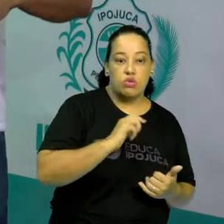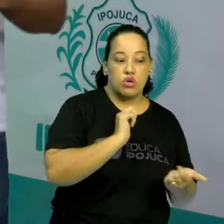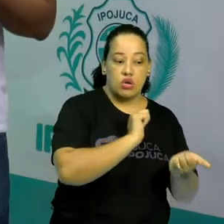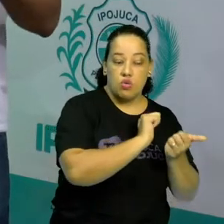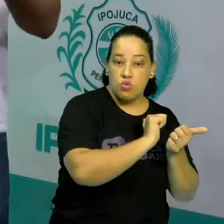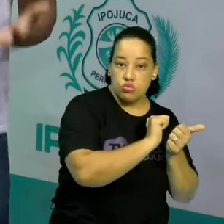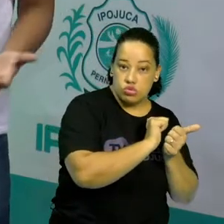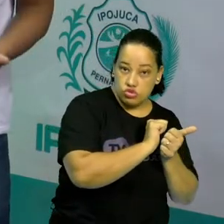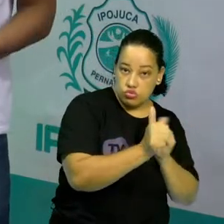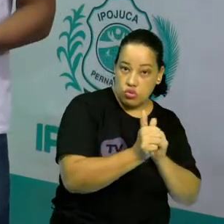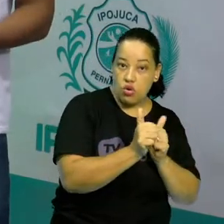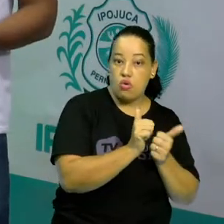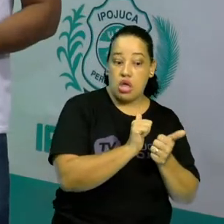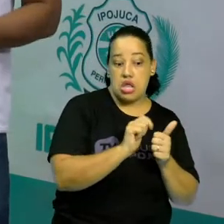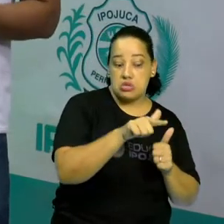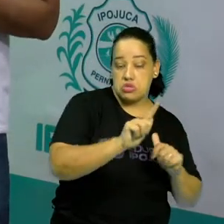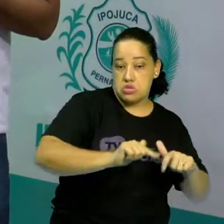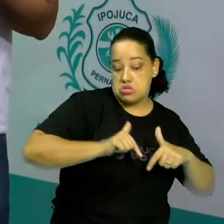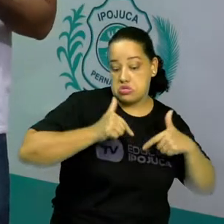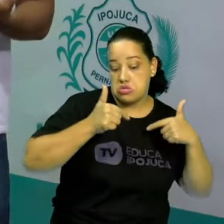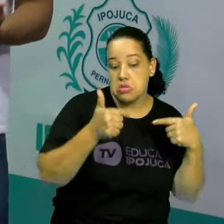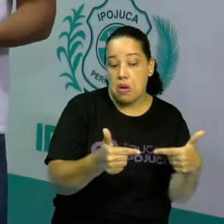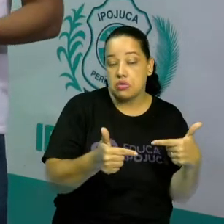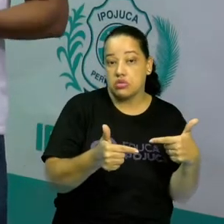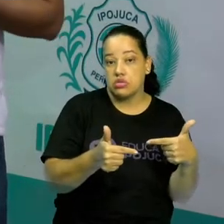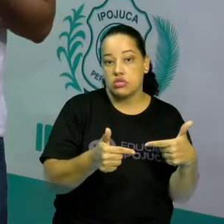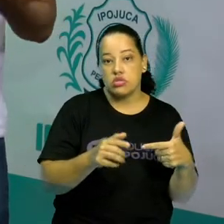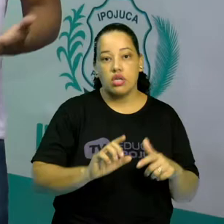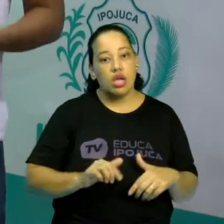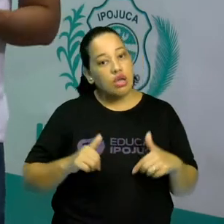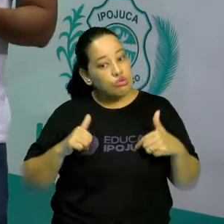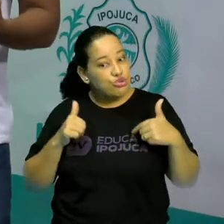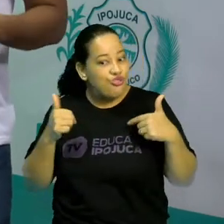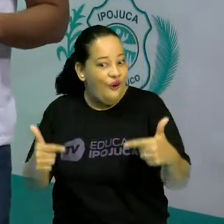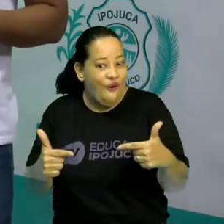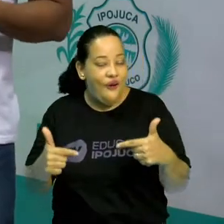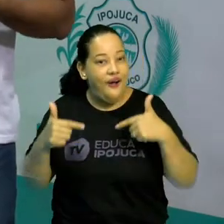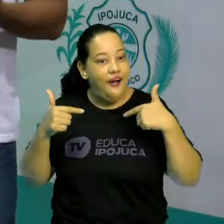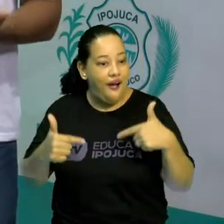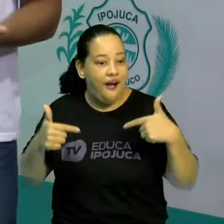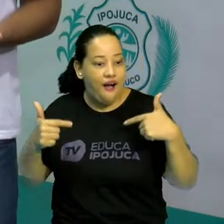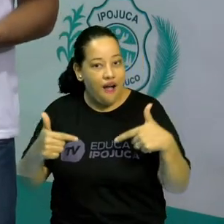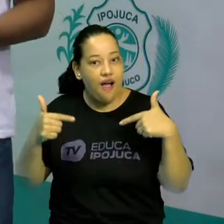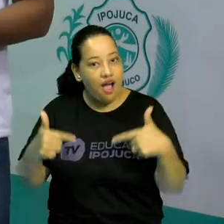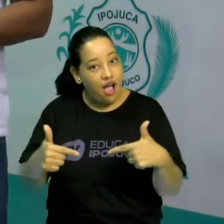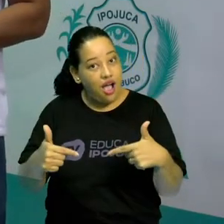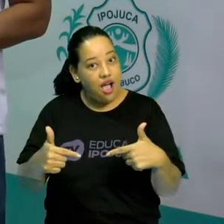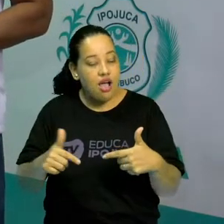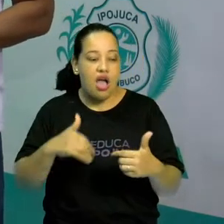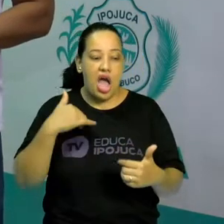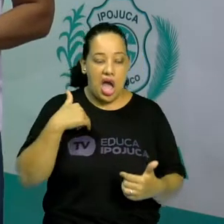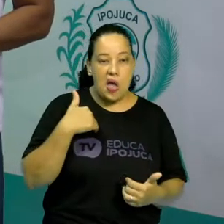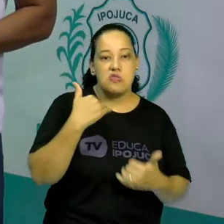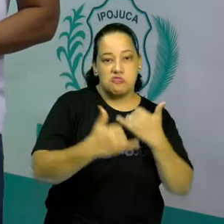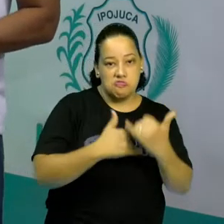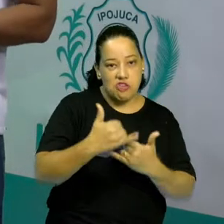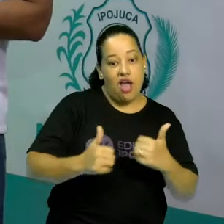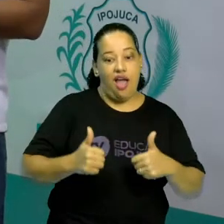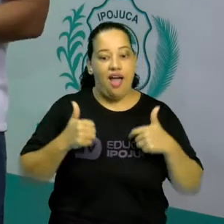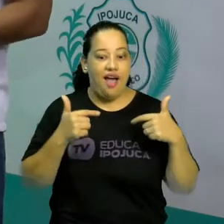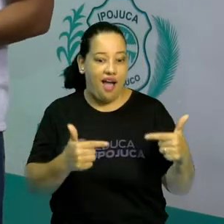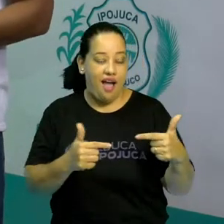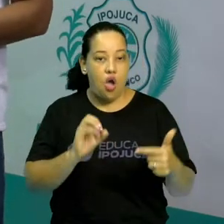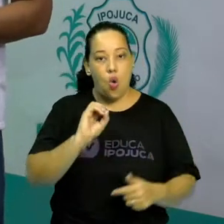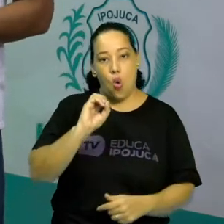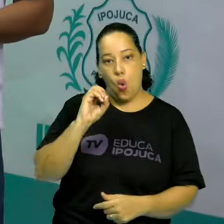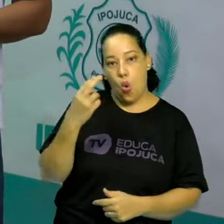eles contam com a sorte para poder ganhar, para poder desenvolver aquele jogo, ou jogos de